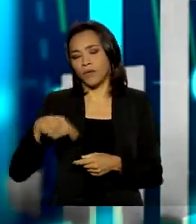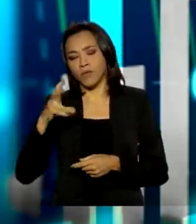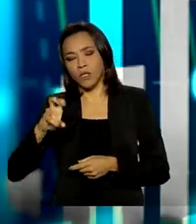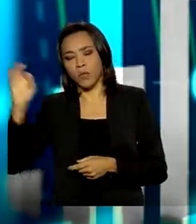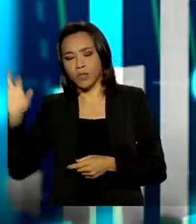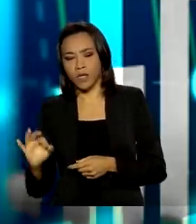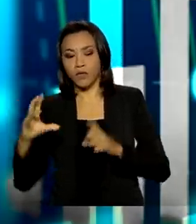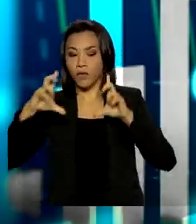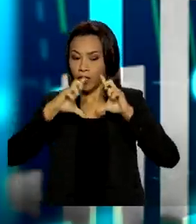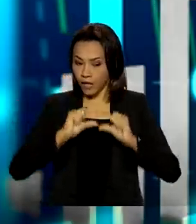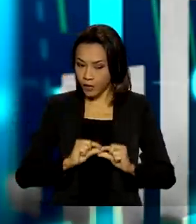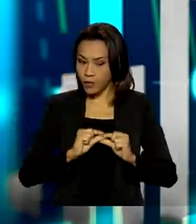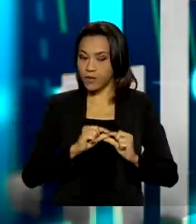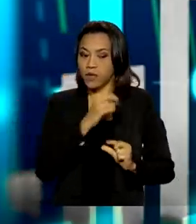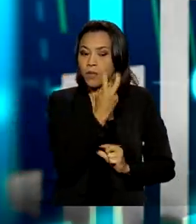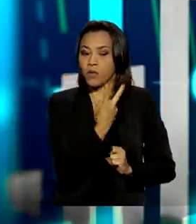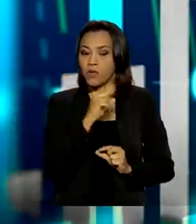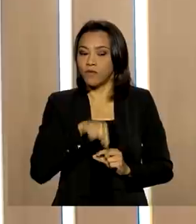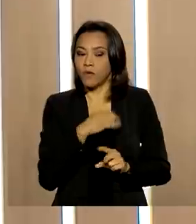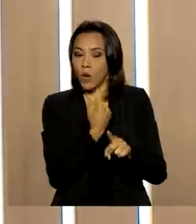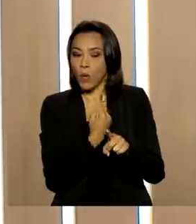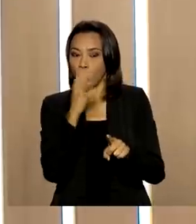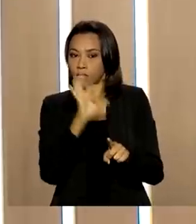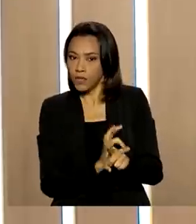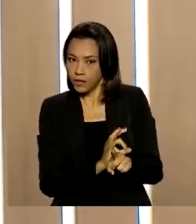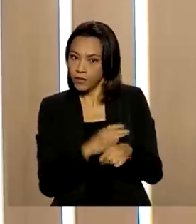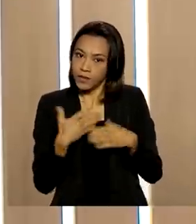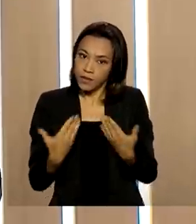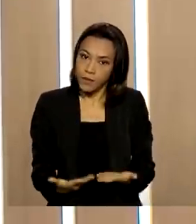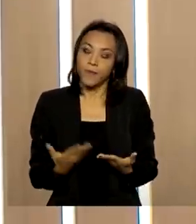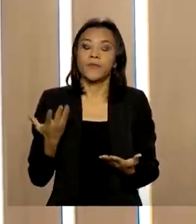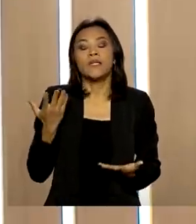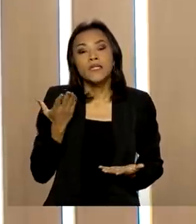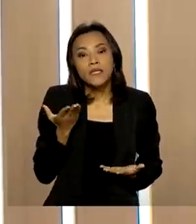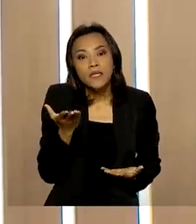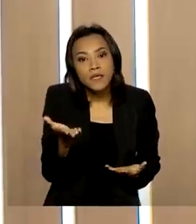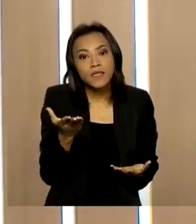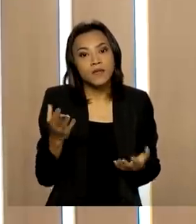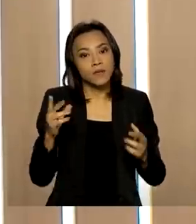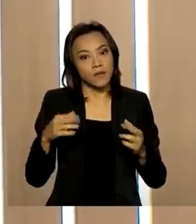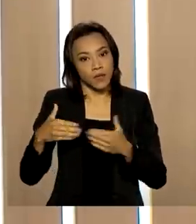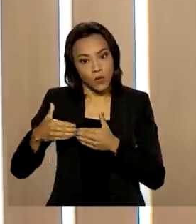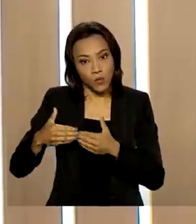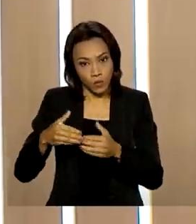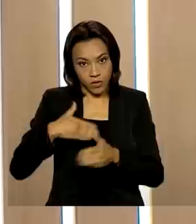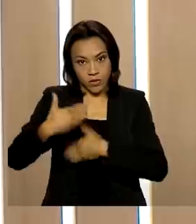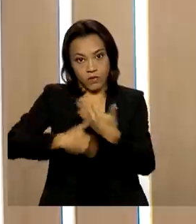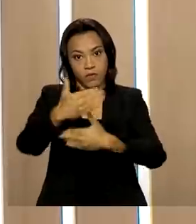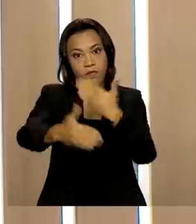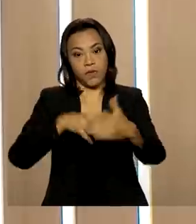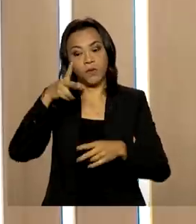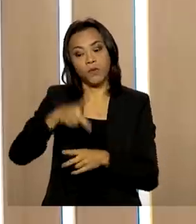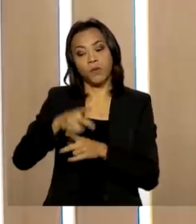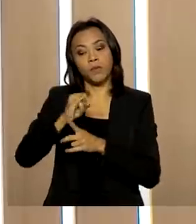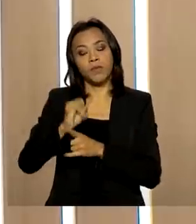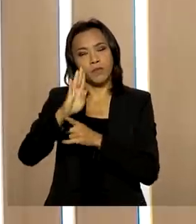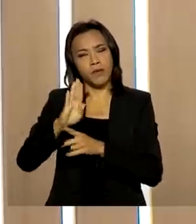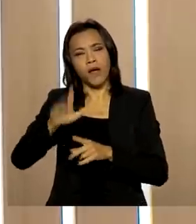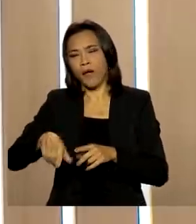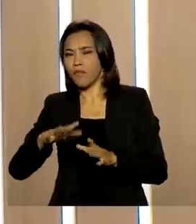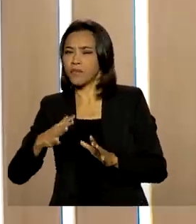foi reduzida para 2,1%. De qualquer maneira, a expectativa de crescimento do PIB é bastante sólida, em torno de 5%.